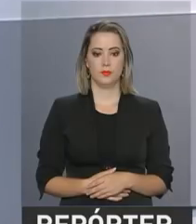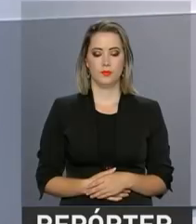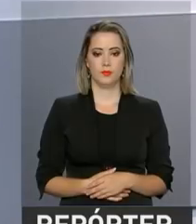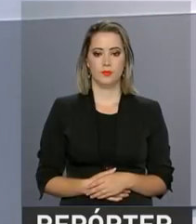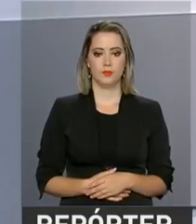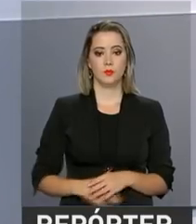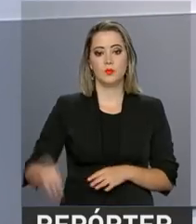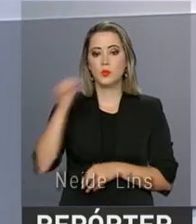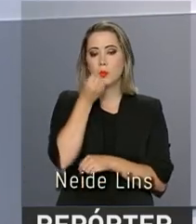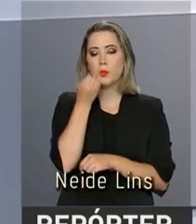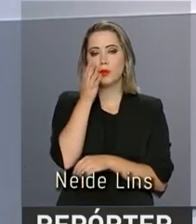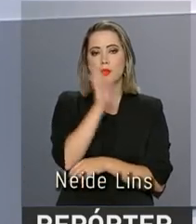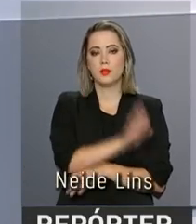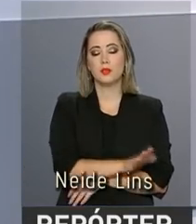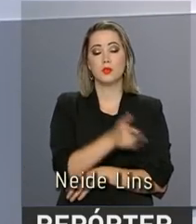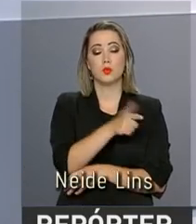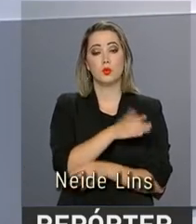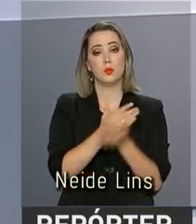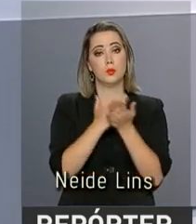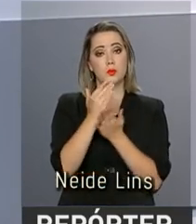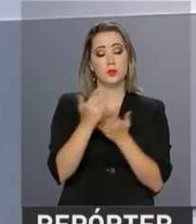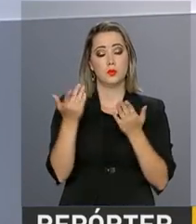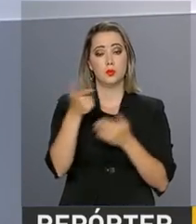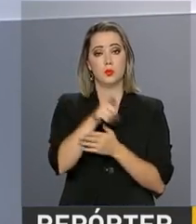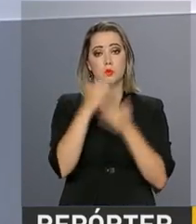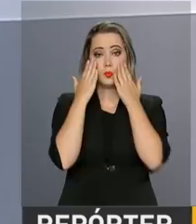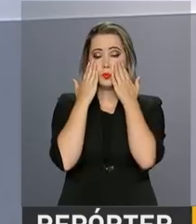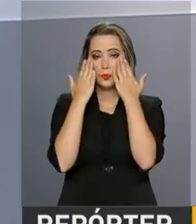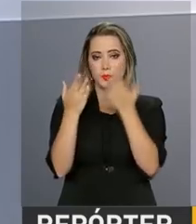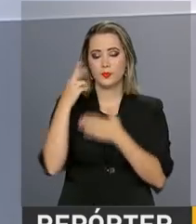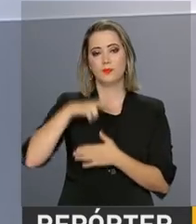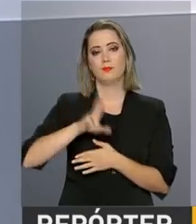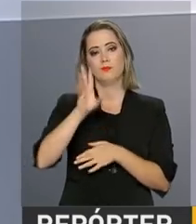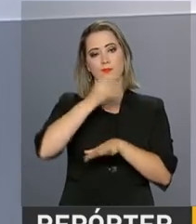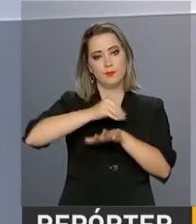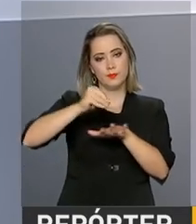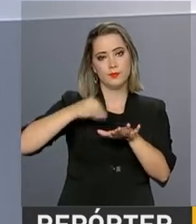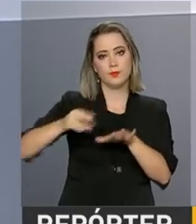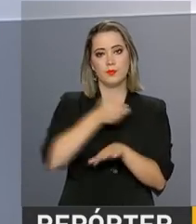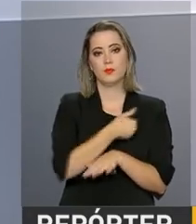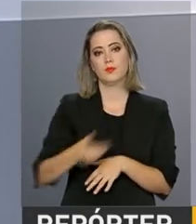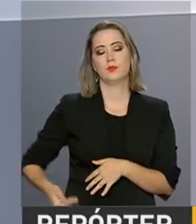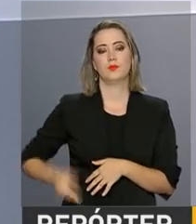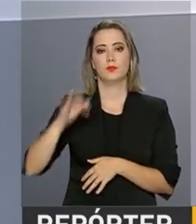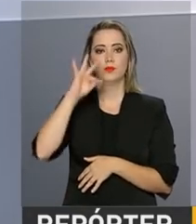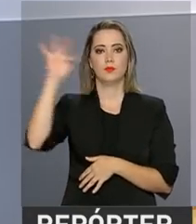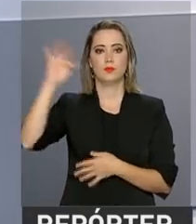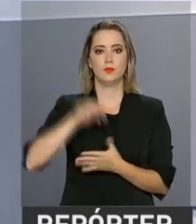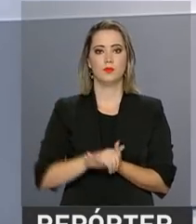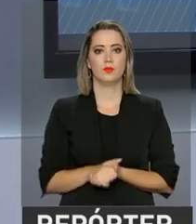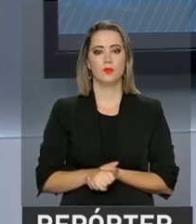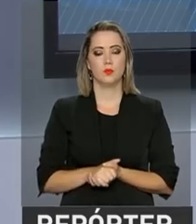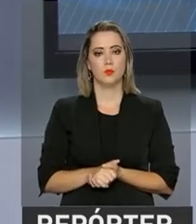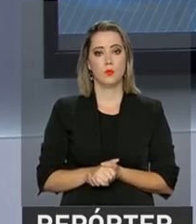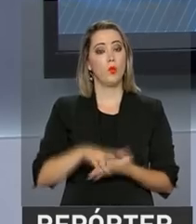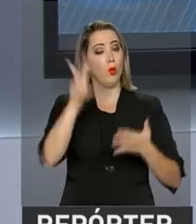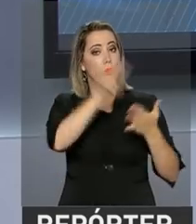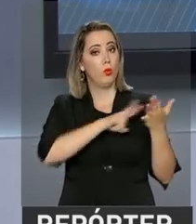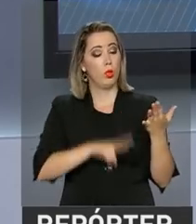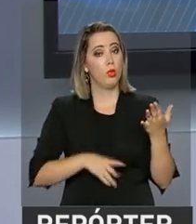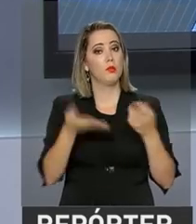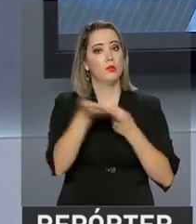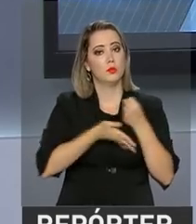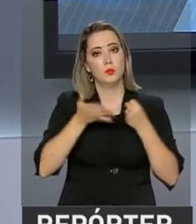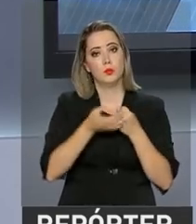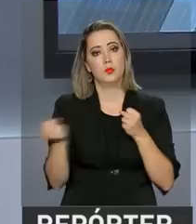Olá, boa tarde. Começa agora mais uma edição do Repórter NBR e as notícias do governo federal. O texto